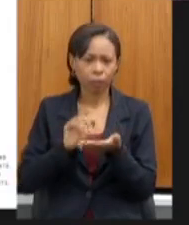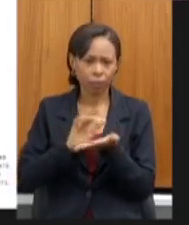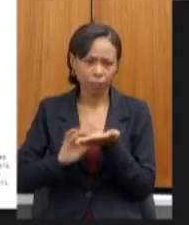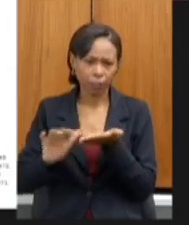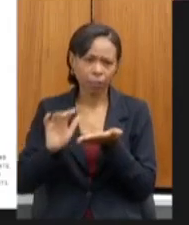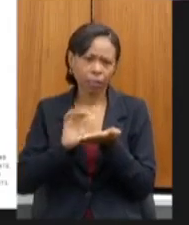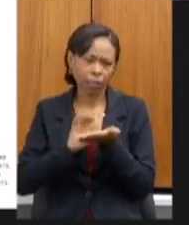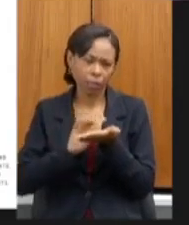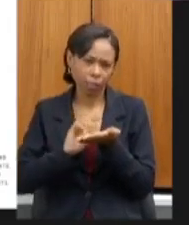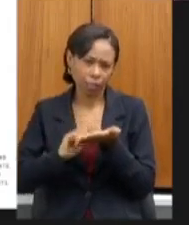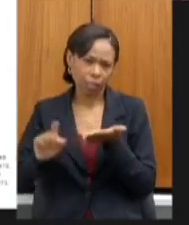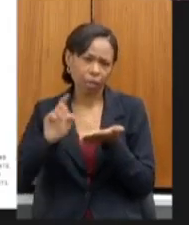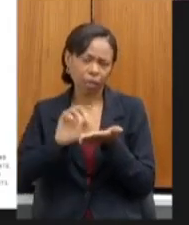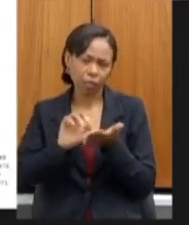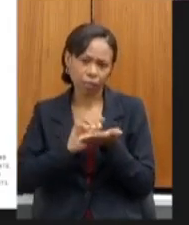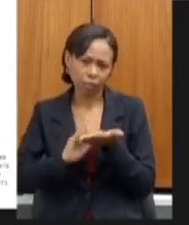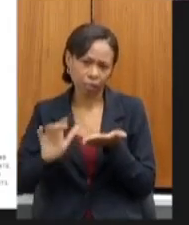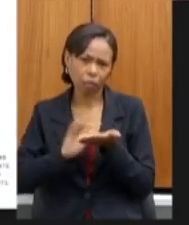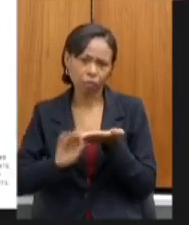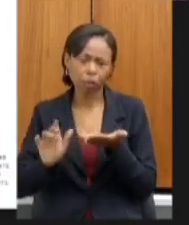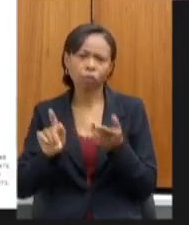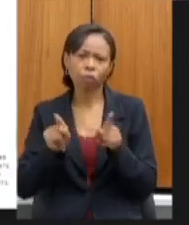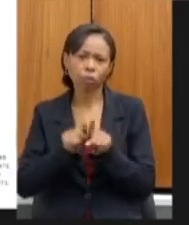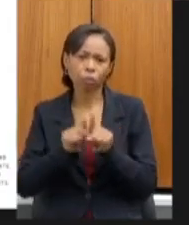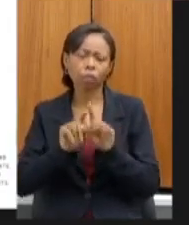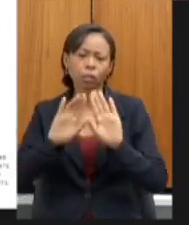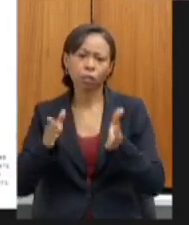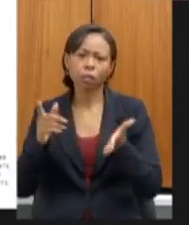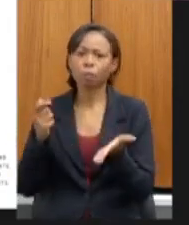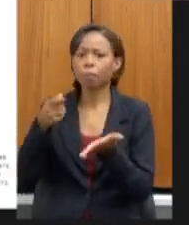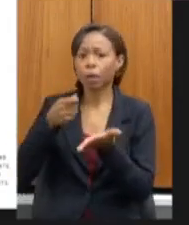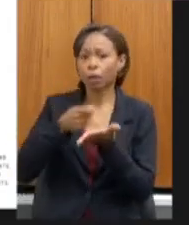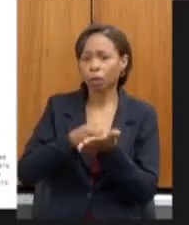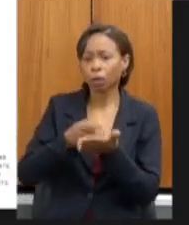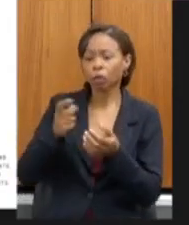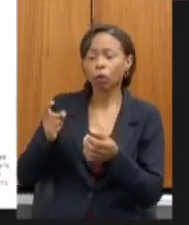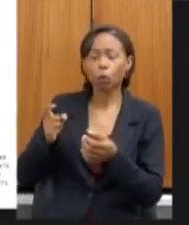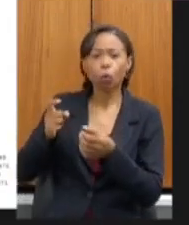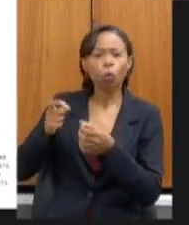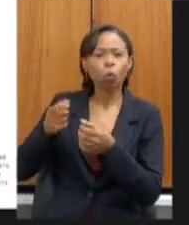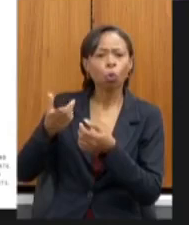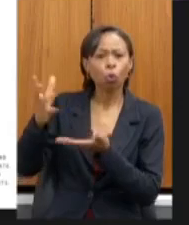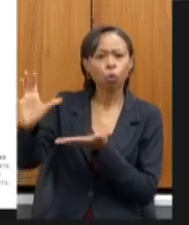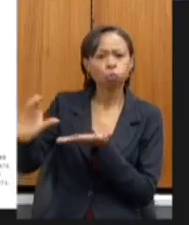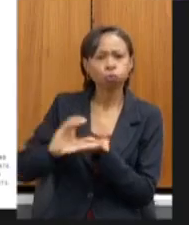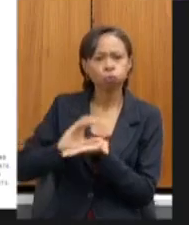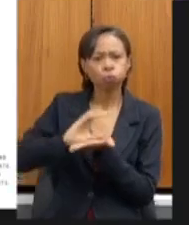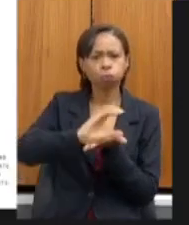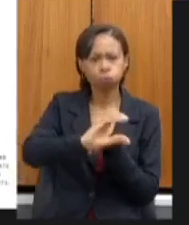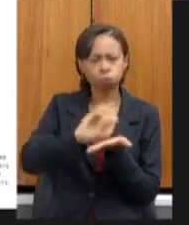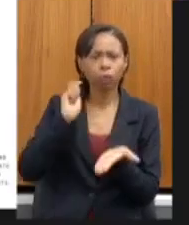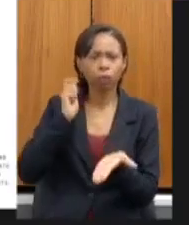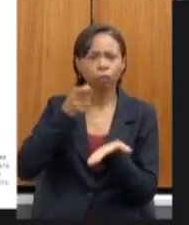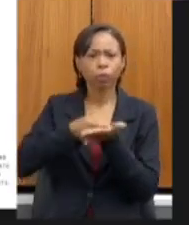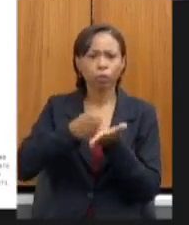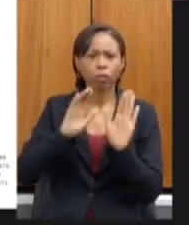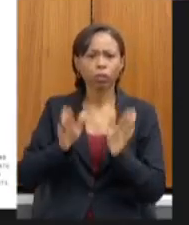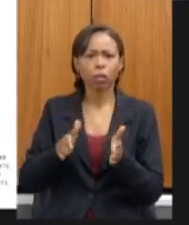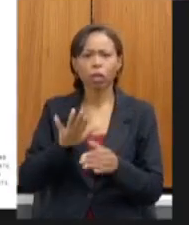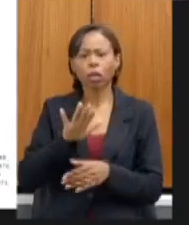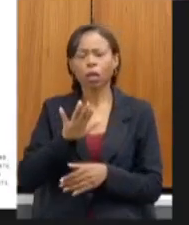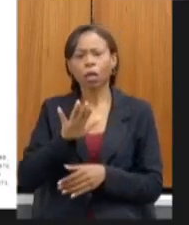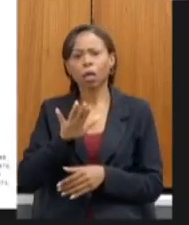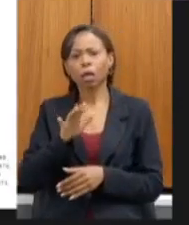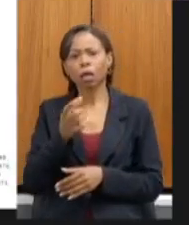ativos e já realizamos o pagamento o patrocínio já a transferência de recursos equivalente